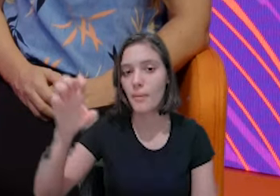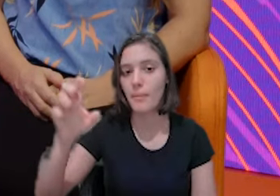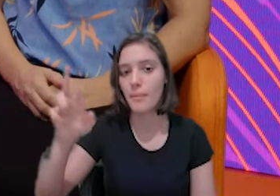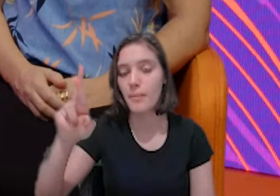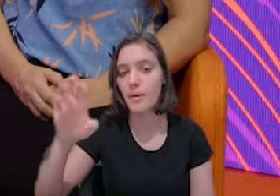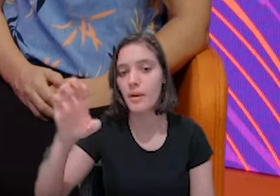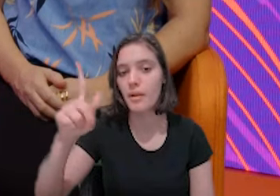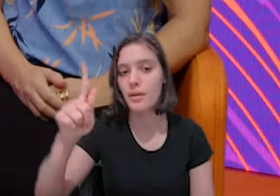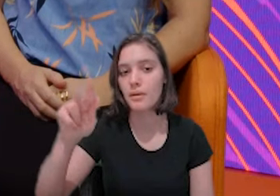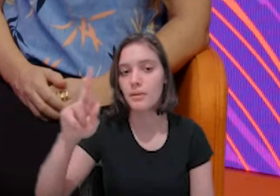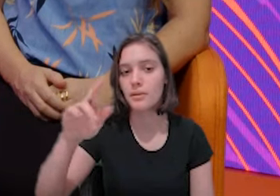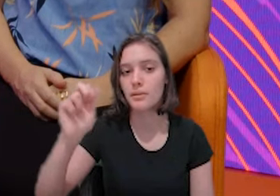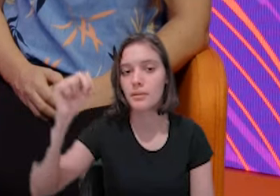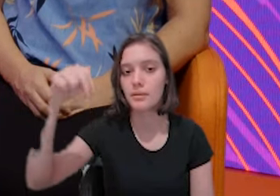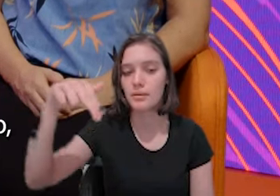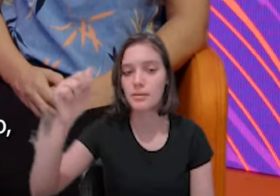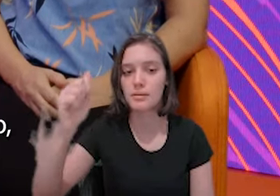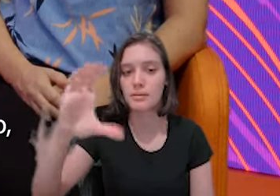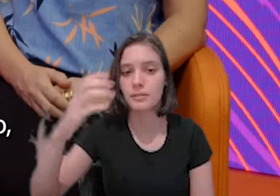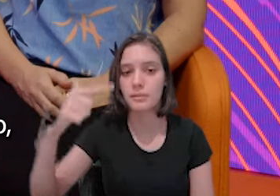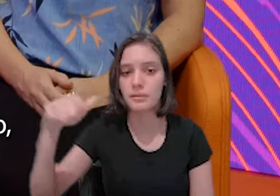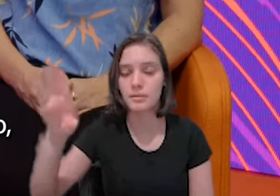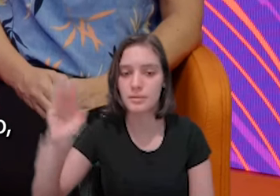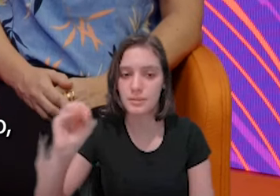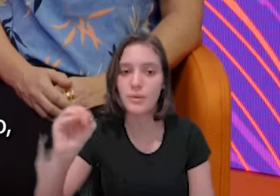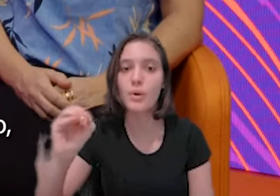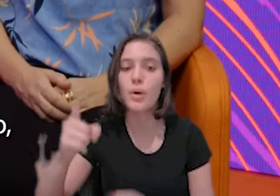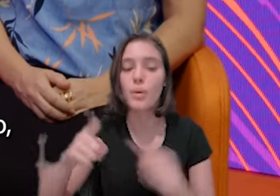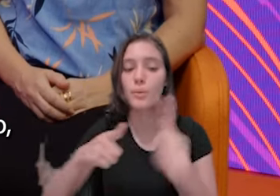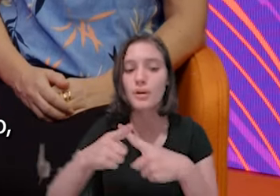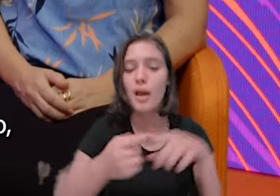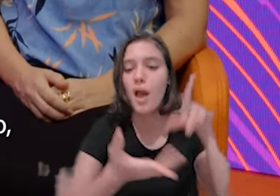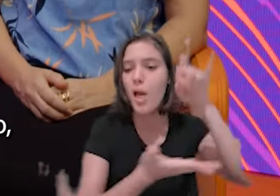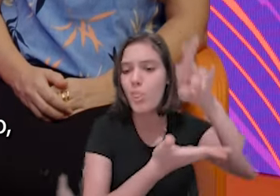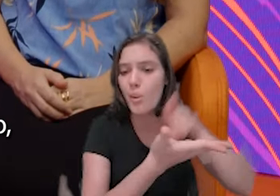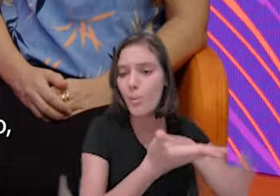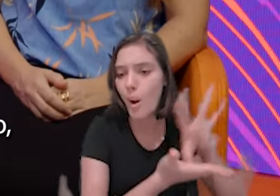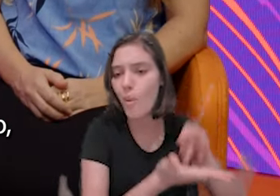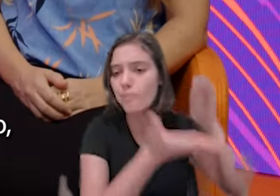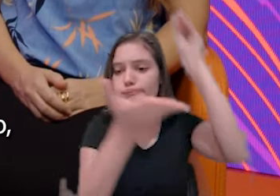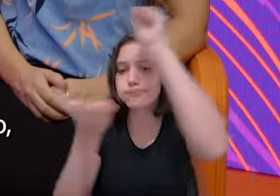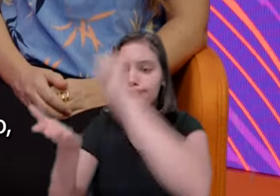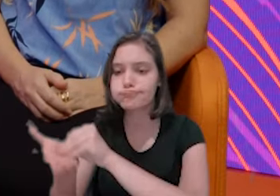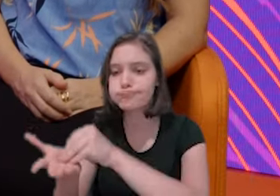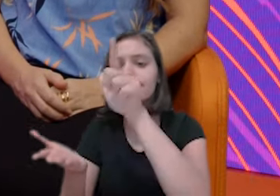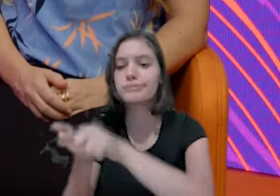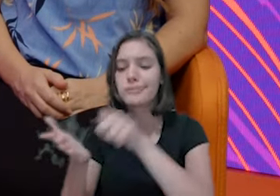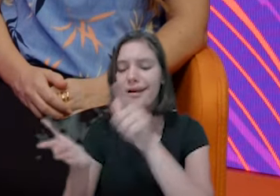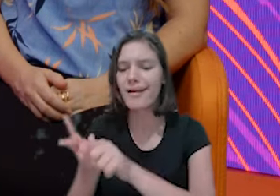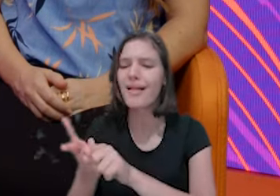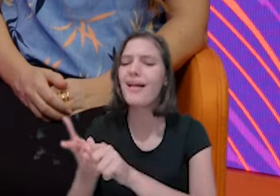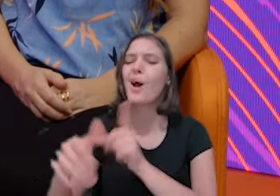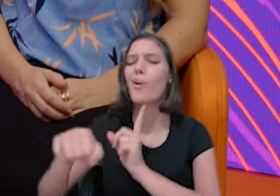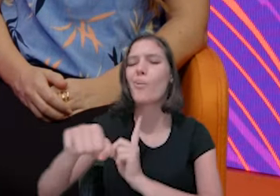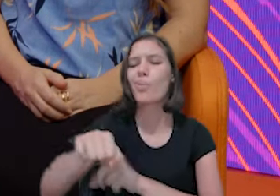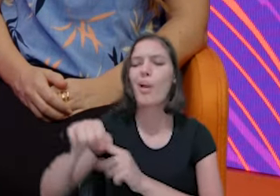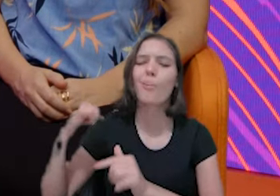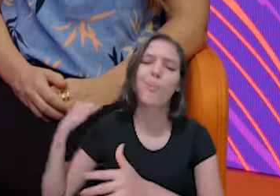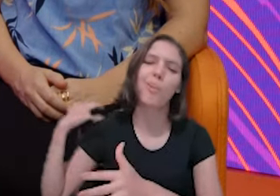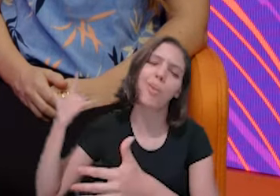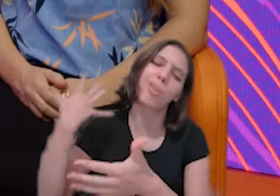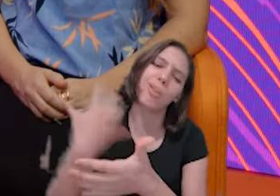tem essa peregrinação. Leva um tempo. Leva um tempo. Além de levar um tempo, voltar para o consulado, porque praticamente